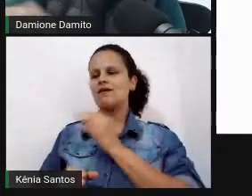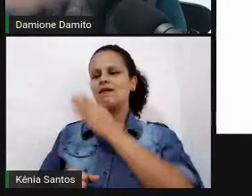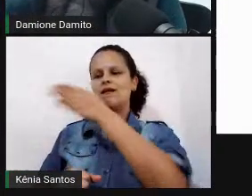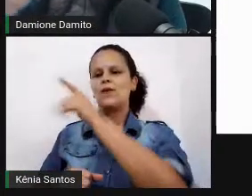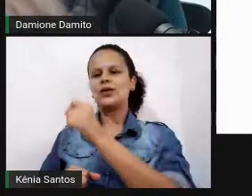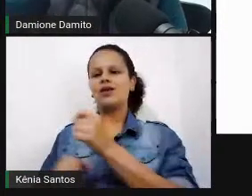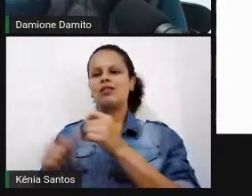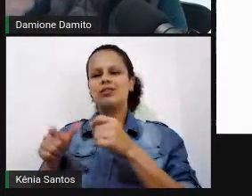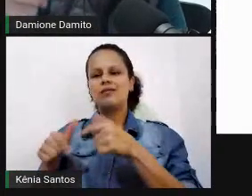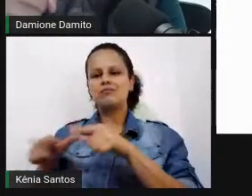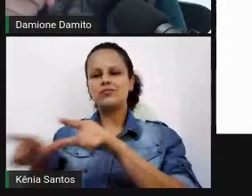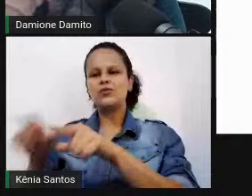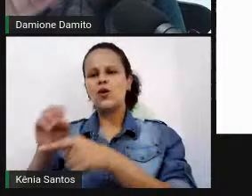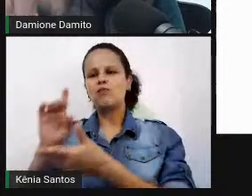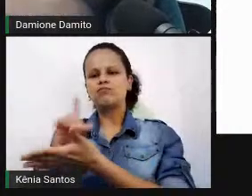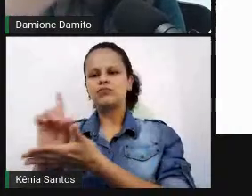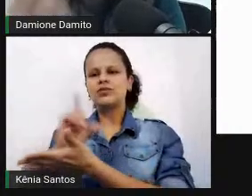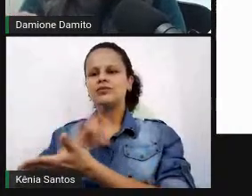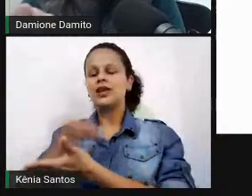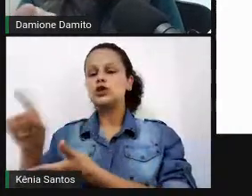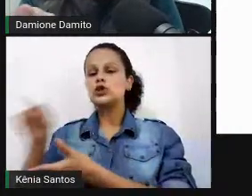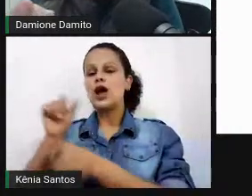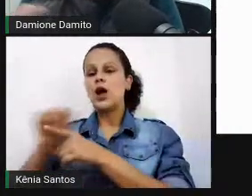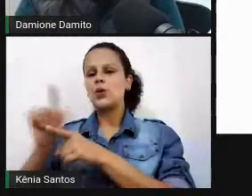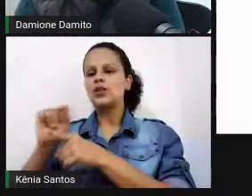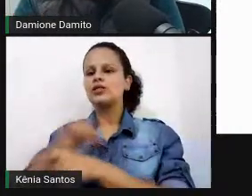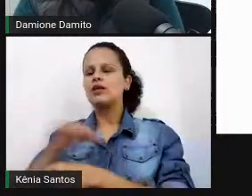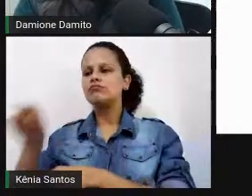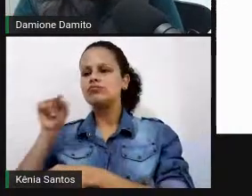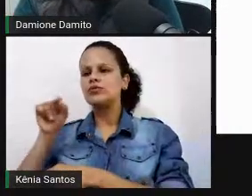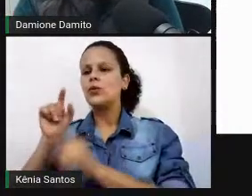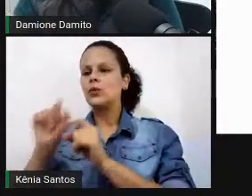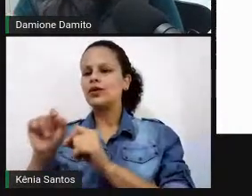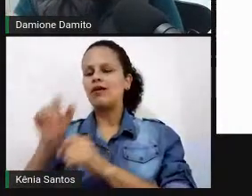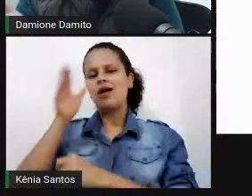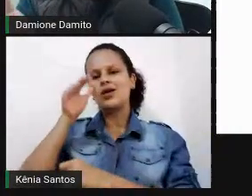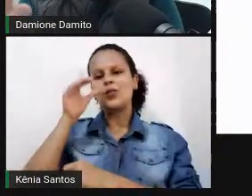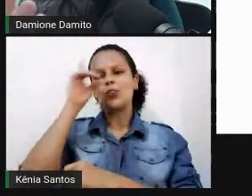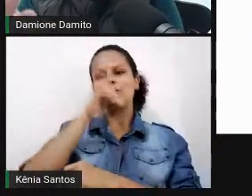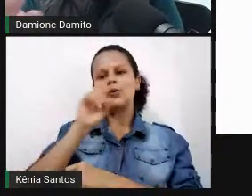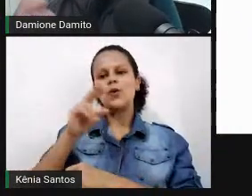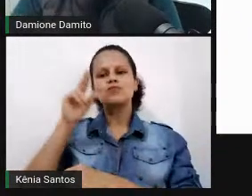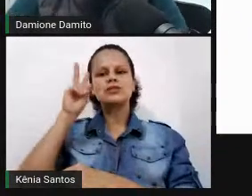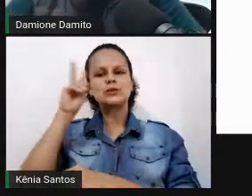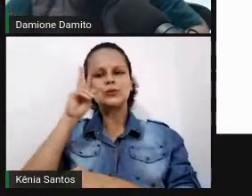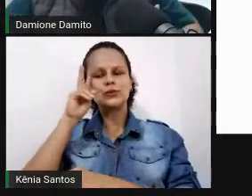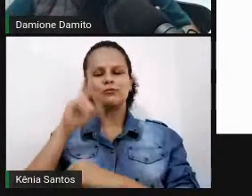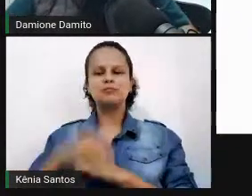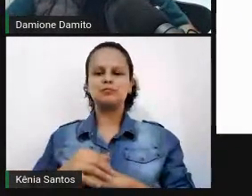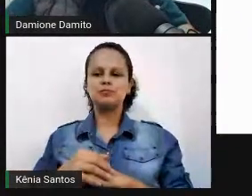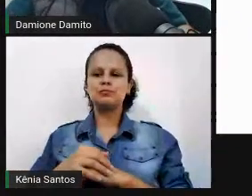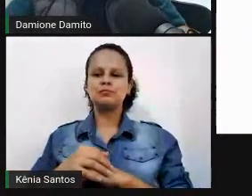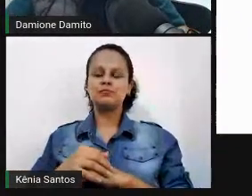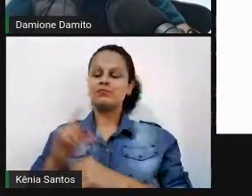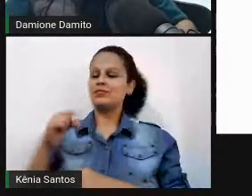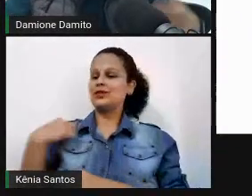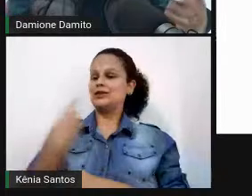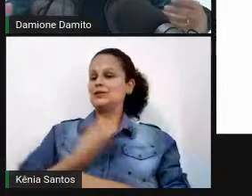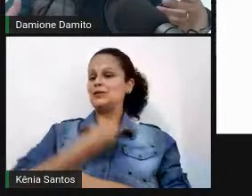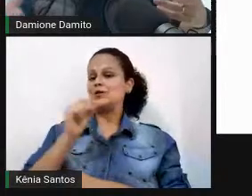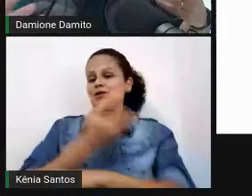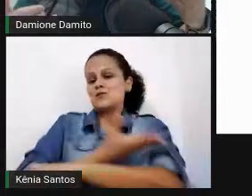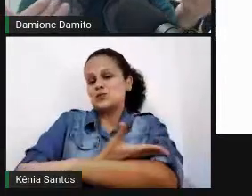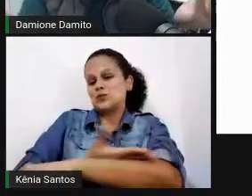sexta-feira à noite, no sábado, no domingo, e se desse tempo, na segunda-feira ainda, a mesma fita. Então, nós éramos acostumados a